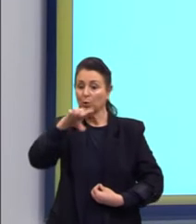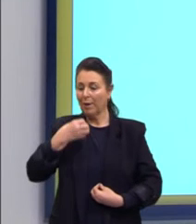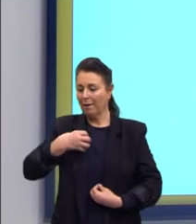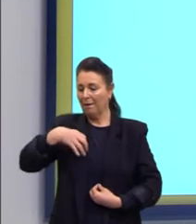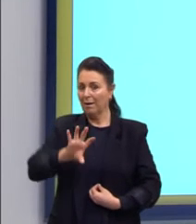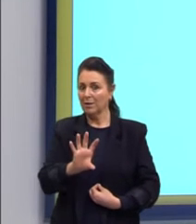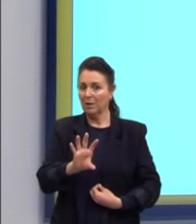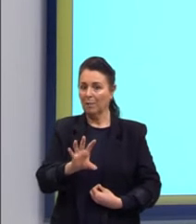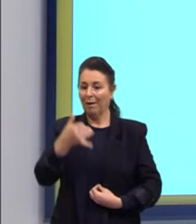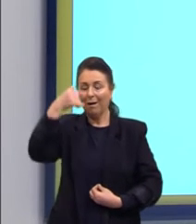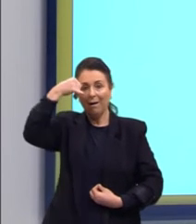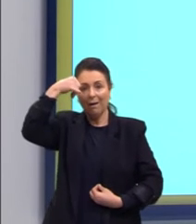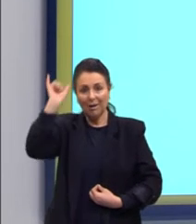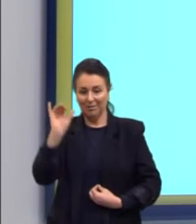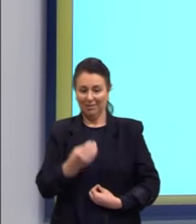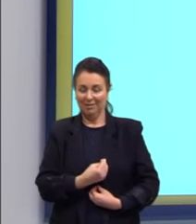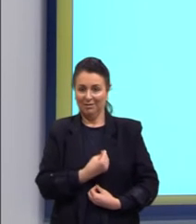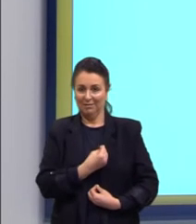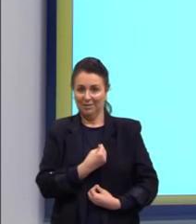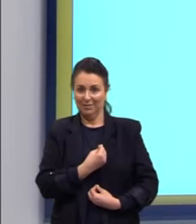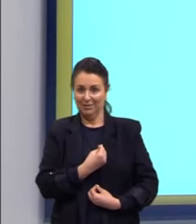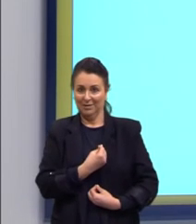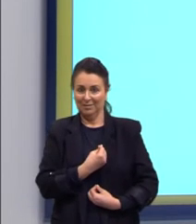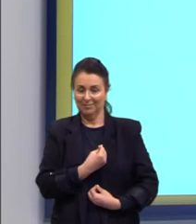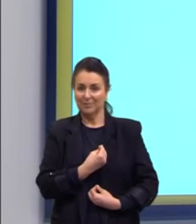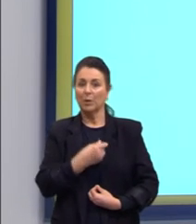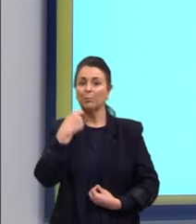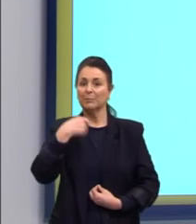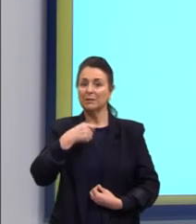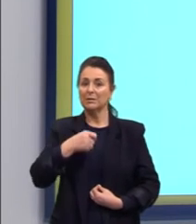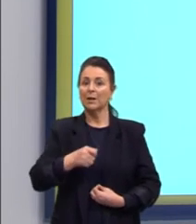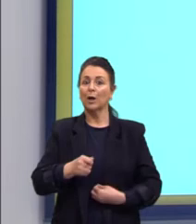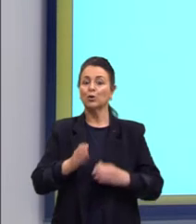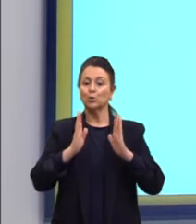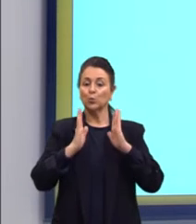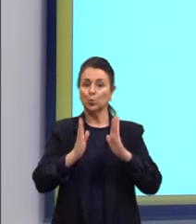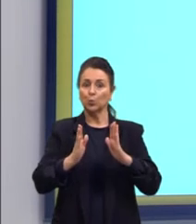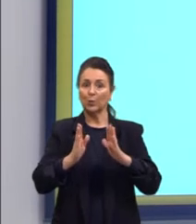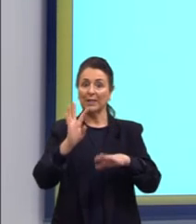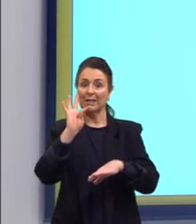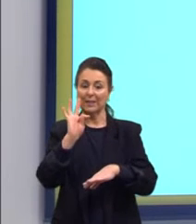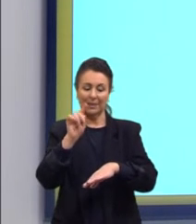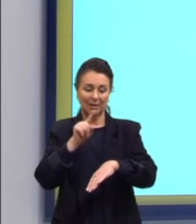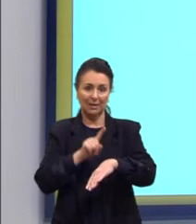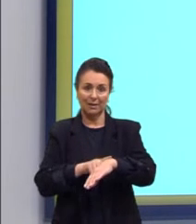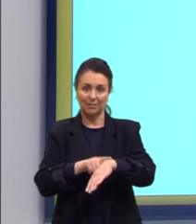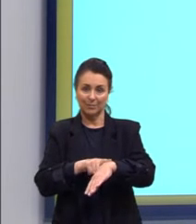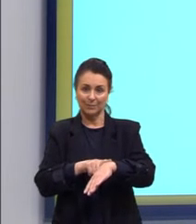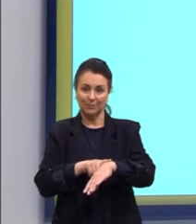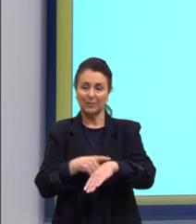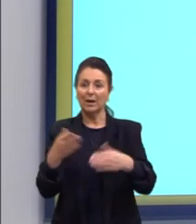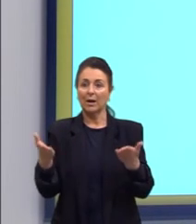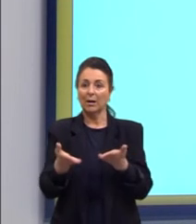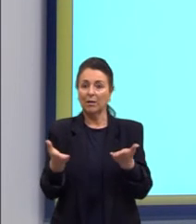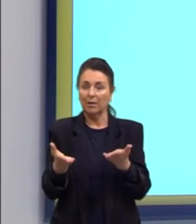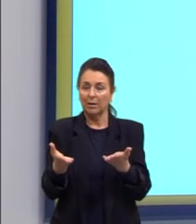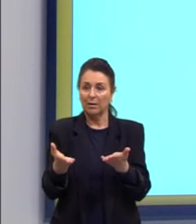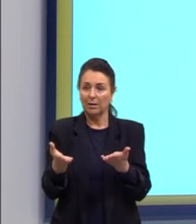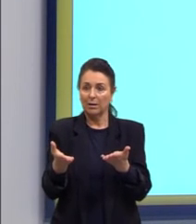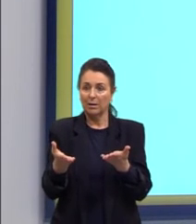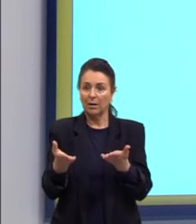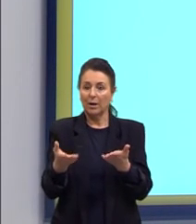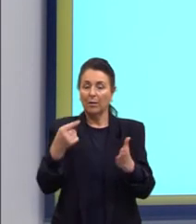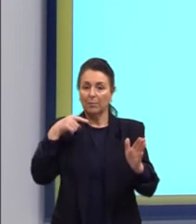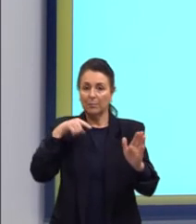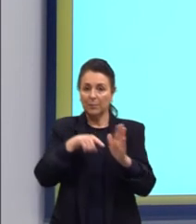cortar a vida. Então, precisa de um intervalo entre a ingestão de um e de outro. Agora, a